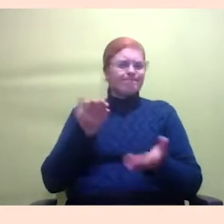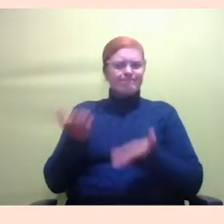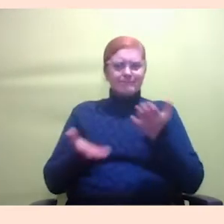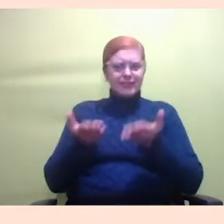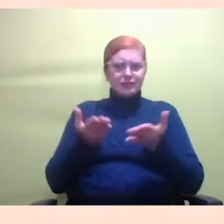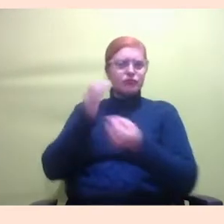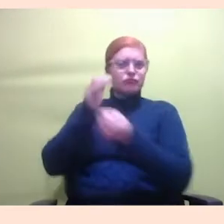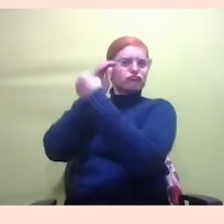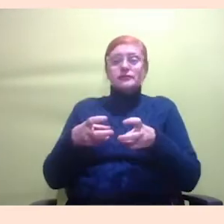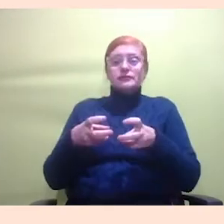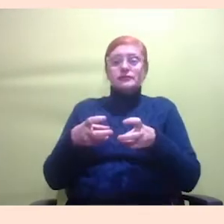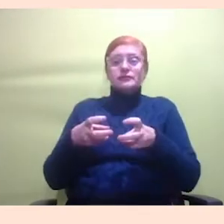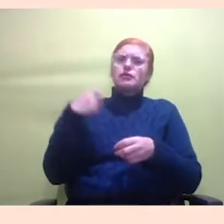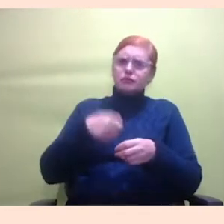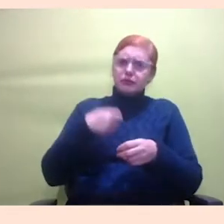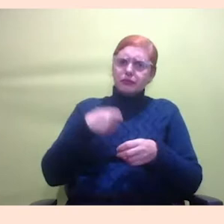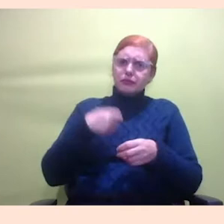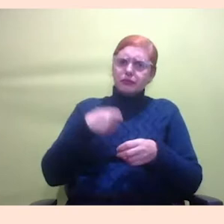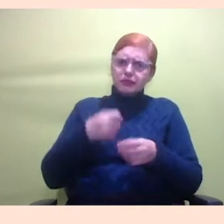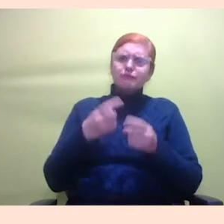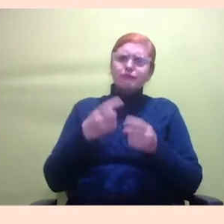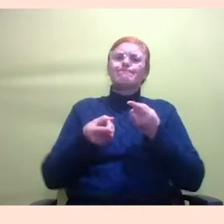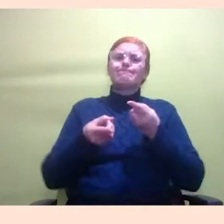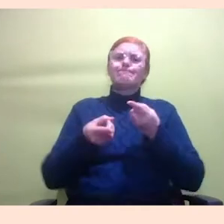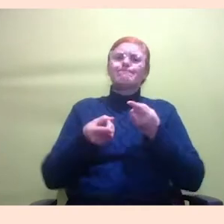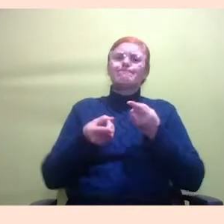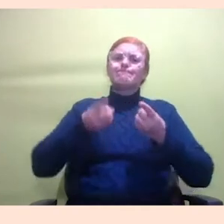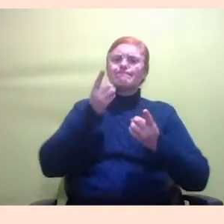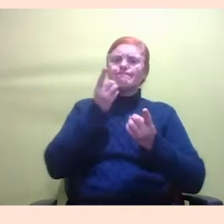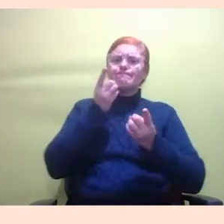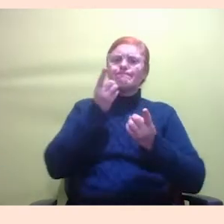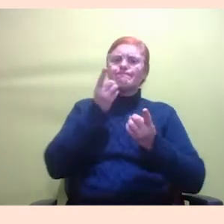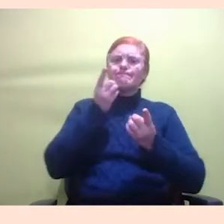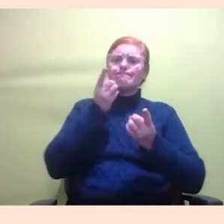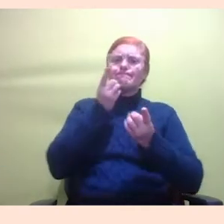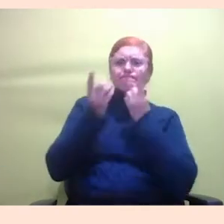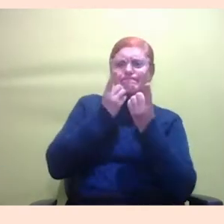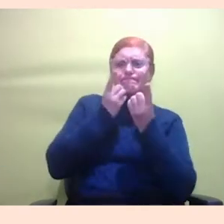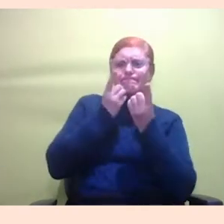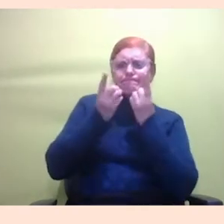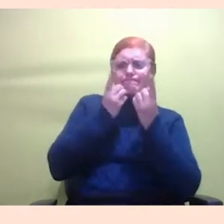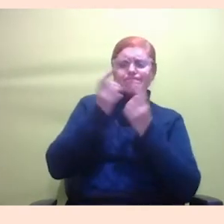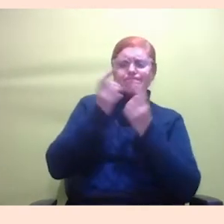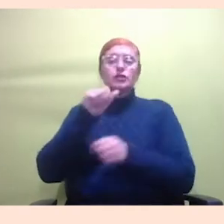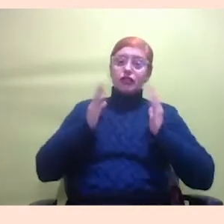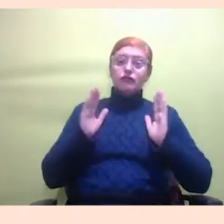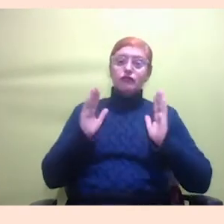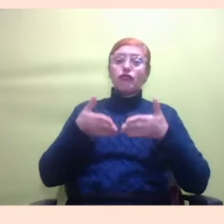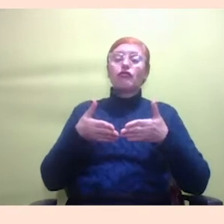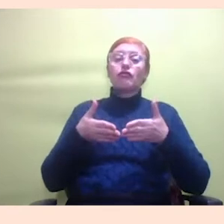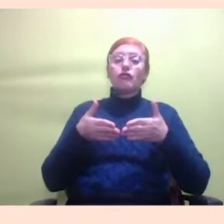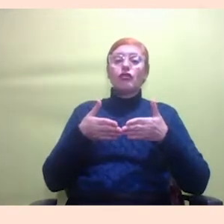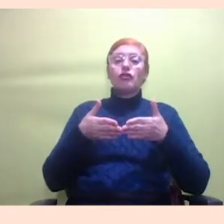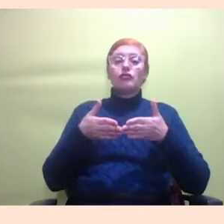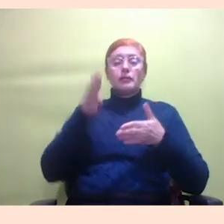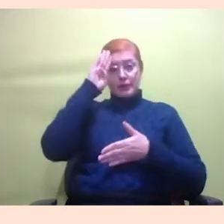dialogar com essas mulheres também. A gente fazia eventos que eram focados majoritariamente em mulheres que passavam por situações de violência,